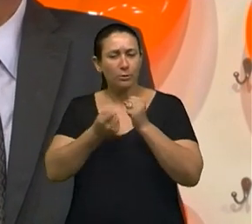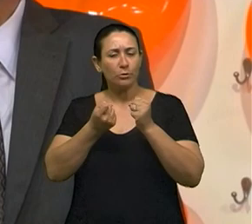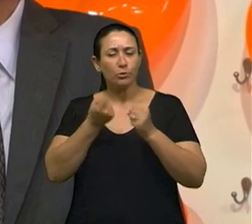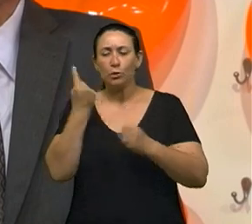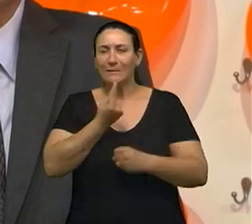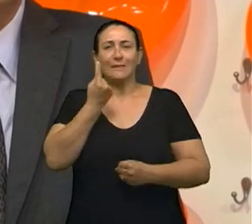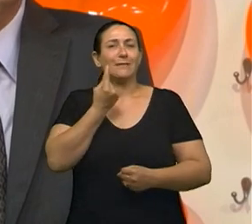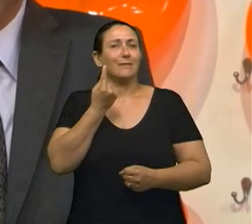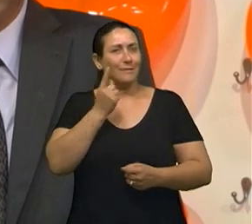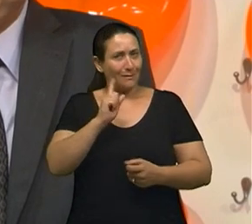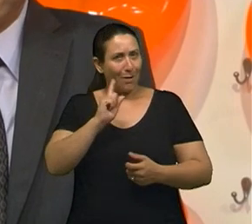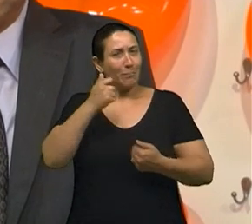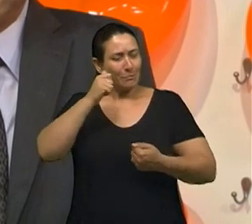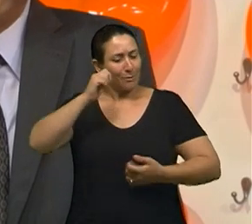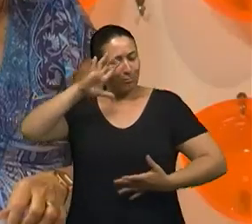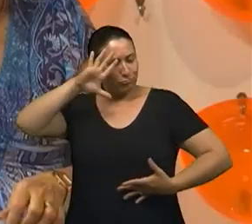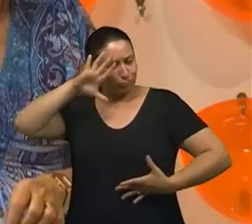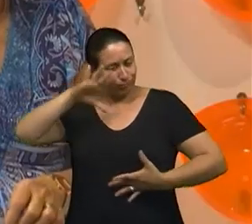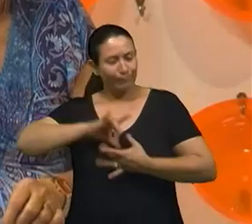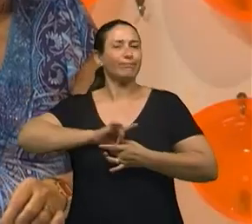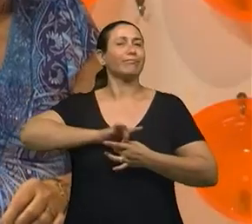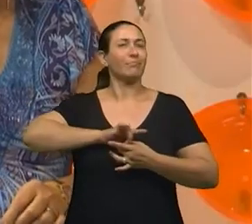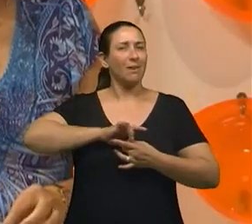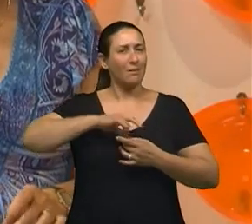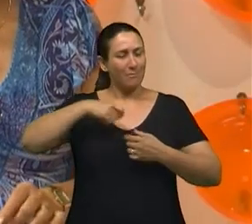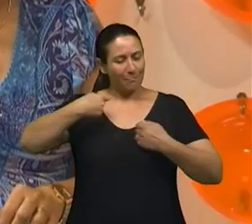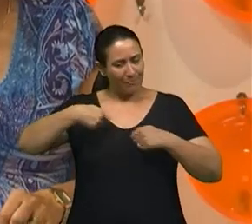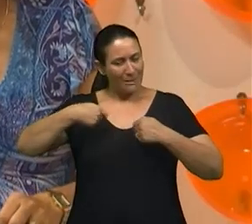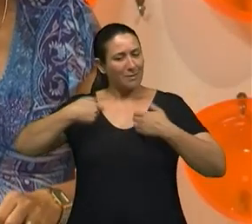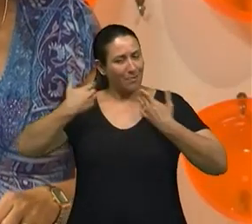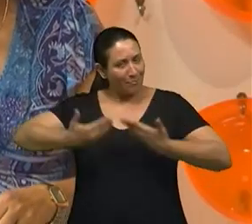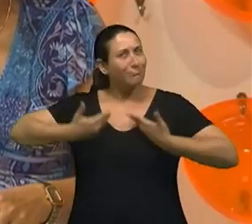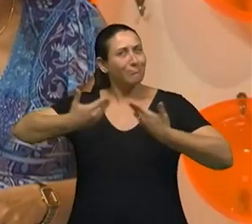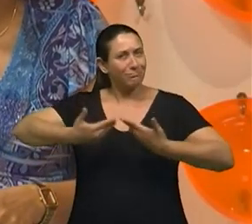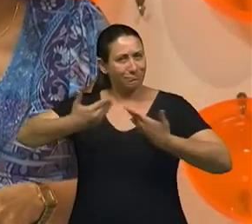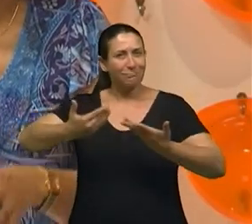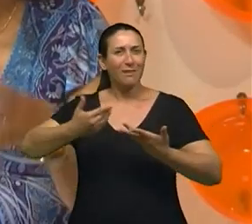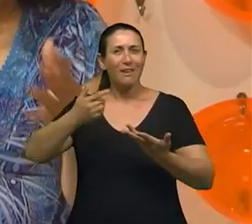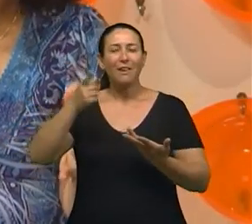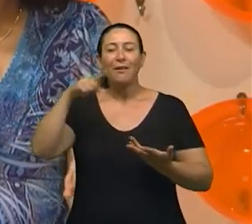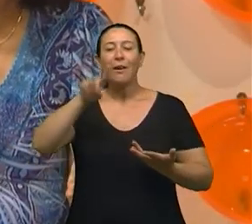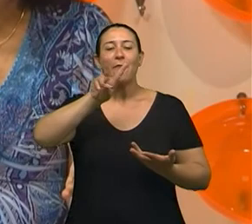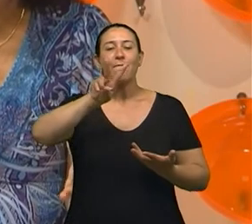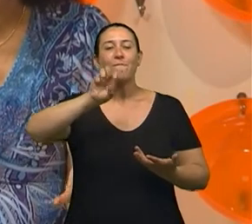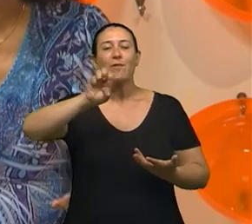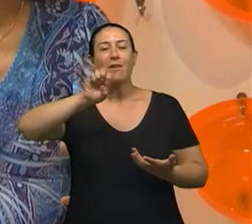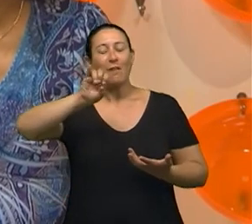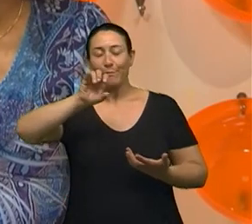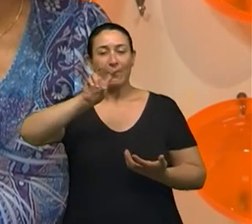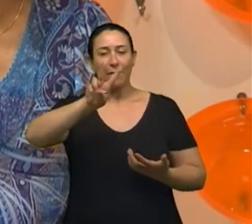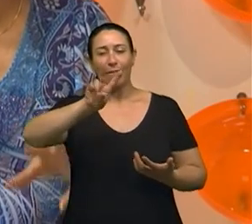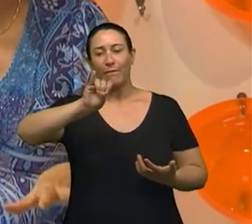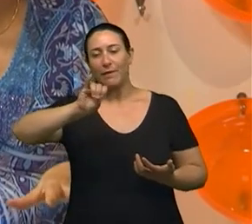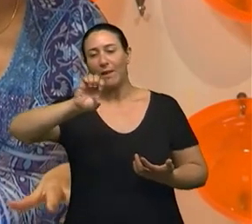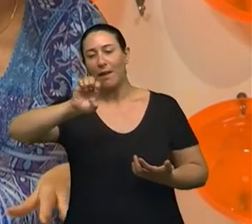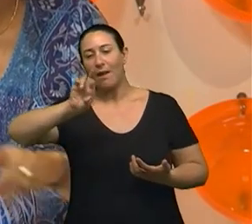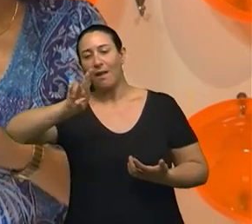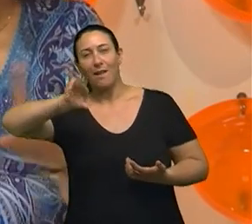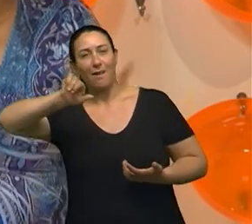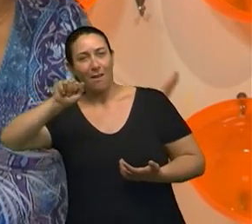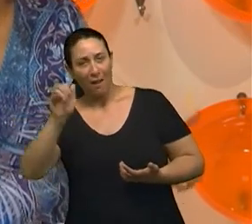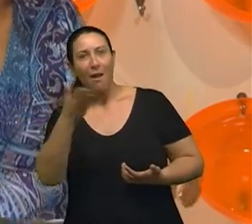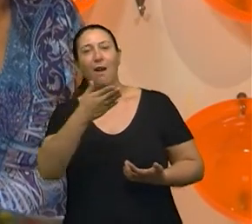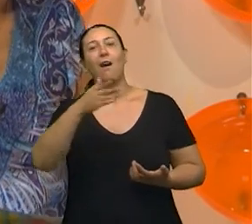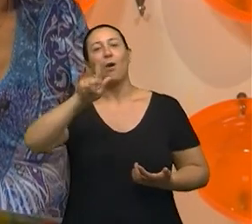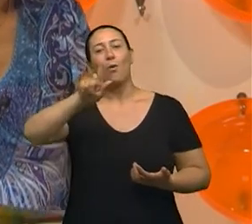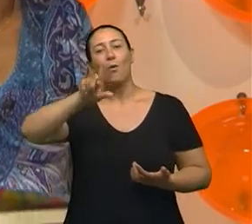arte porque a vida sozinha não Isso, Ferreira Goulart. Ferreira Goulart disse isso, exatamente. Ele disse, a arte existe porque a vida só